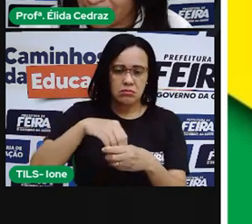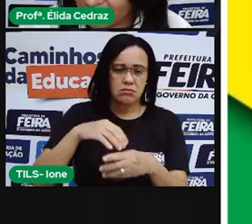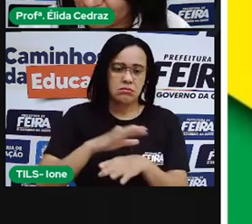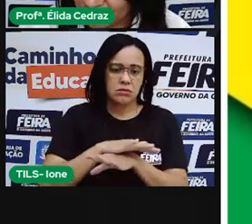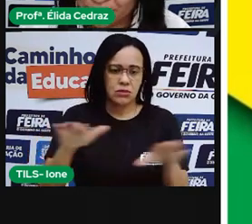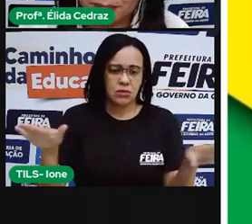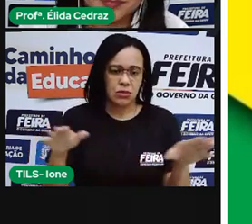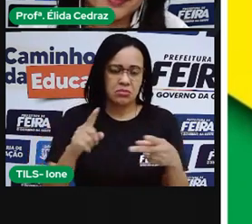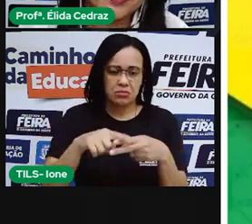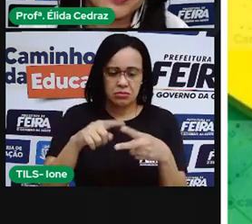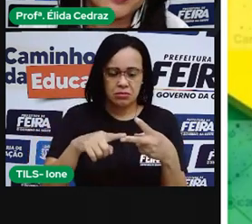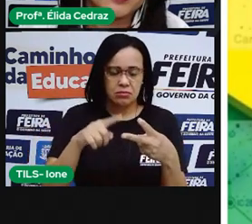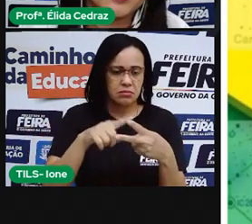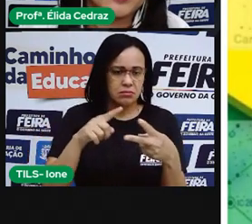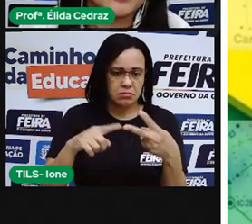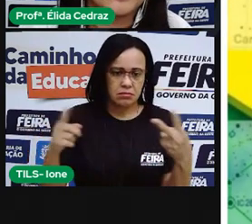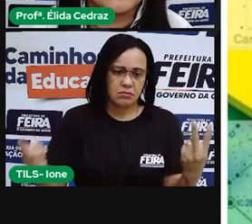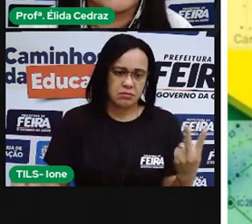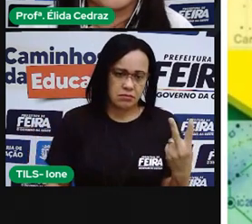Acre.